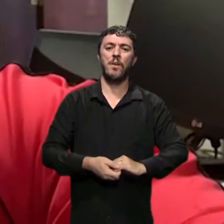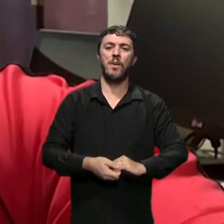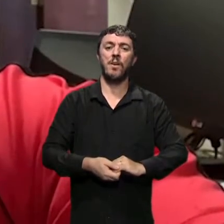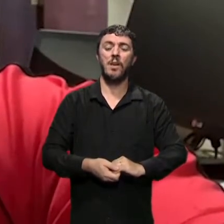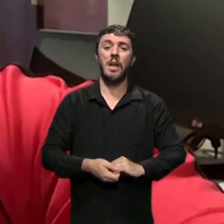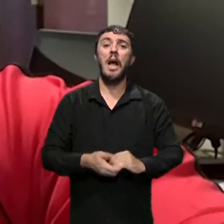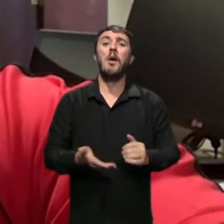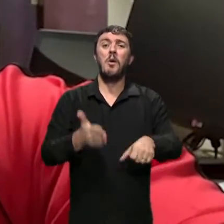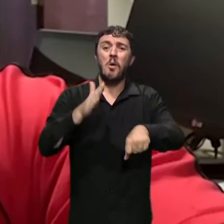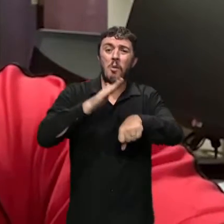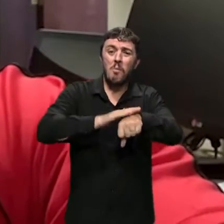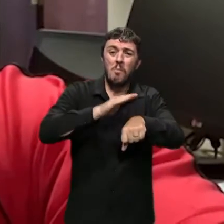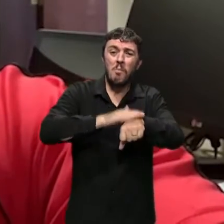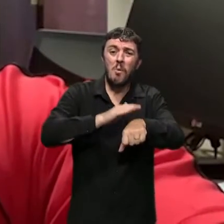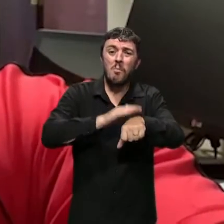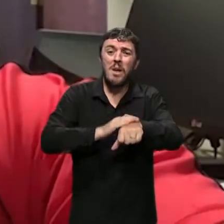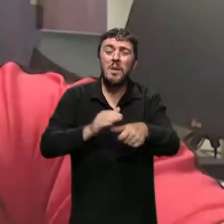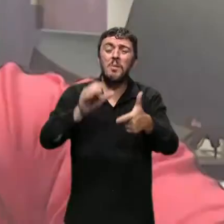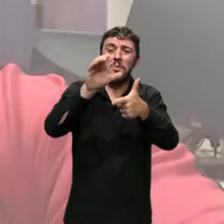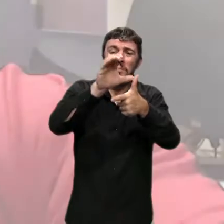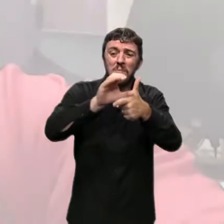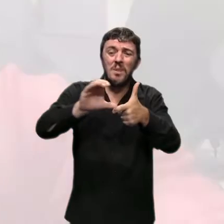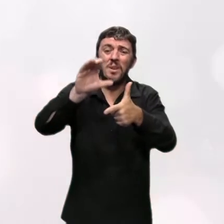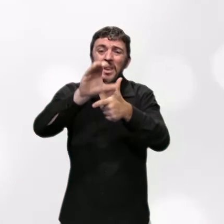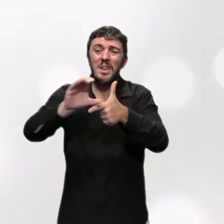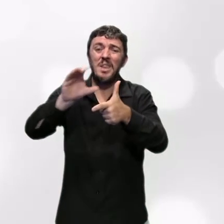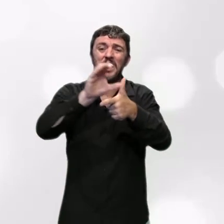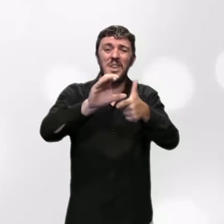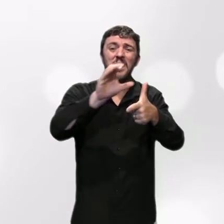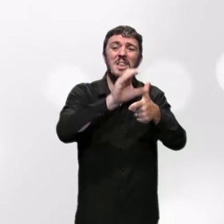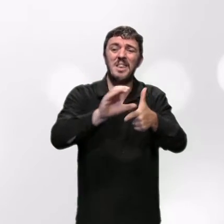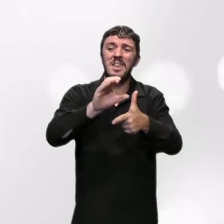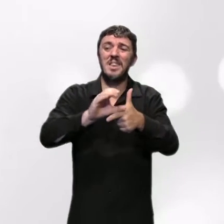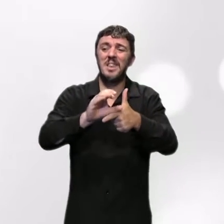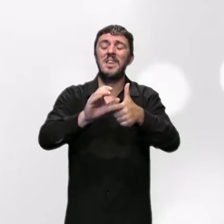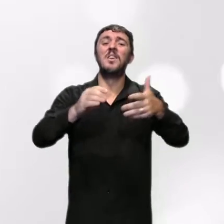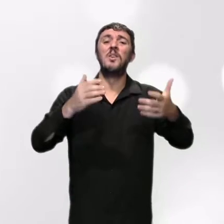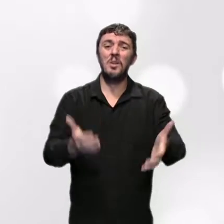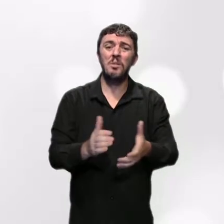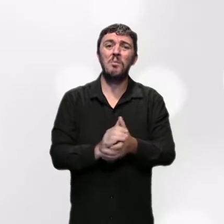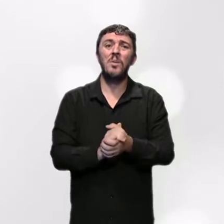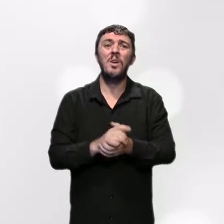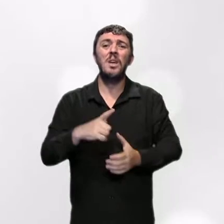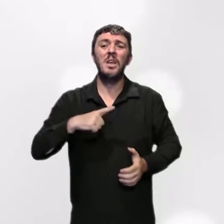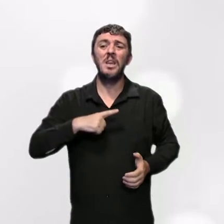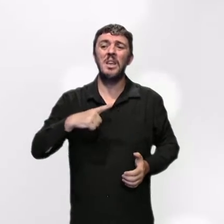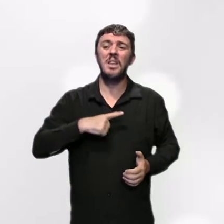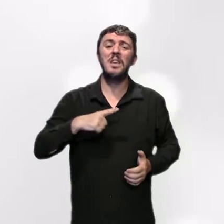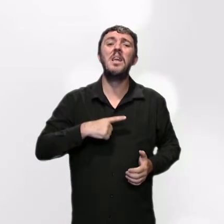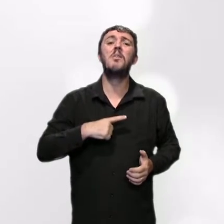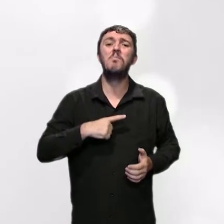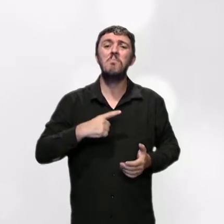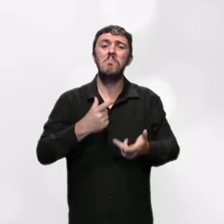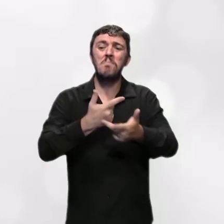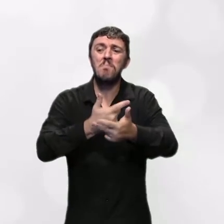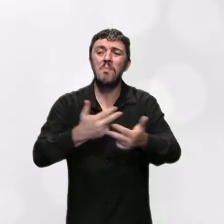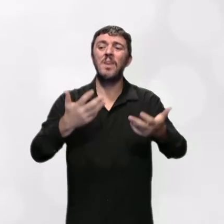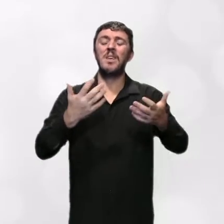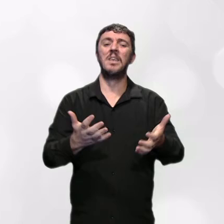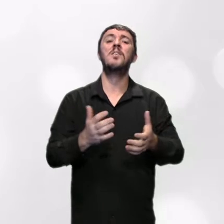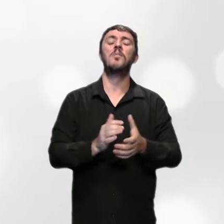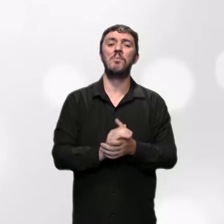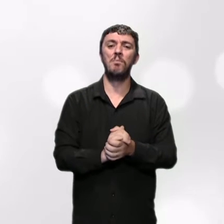da crise, emudece os lados e ouve as vozes que falam, inarticuladas, no ímã de ti mesmo.